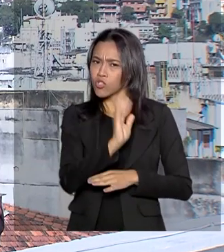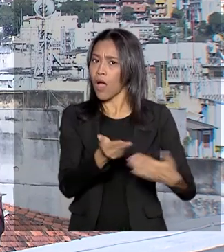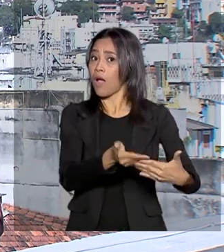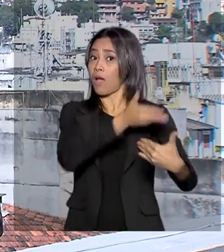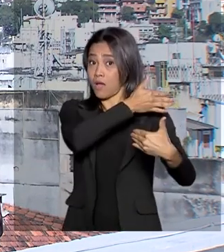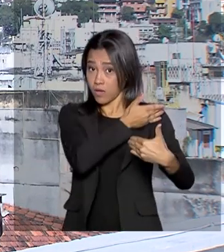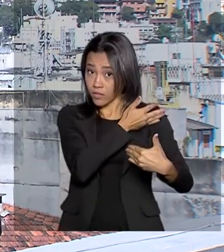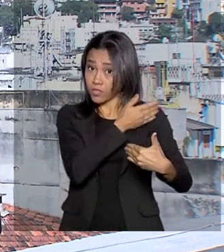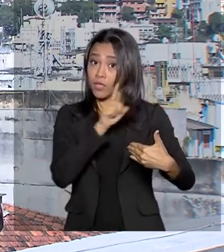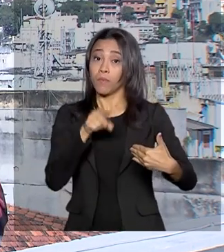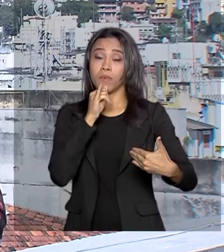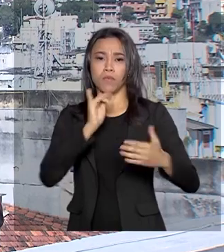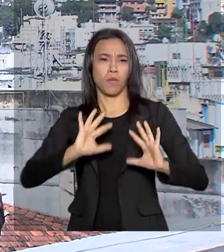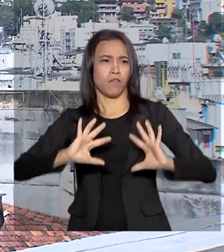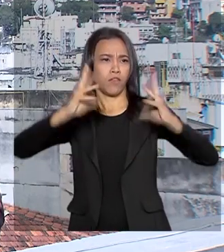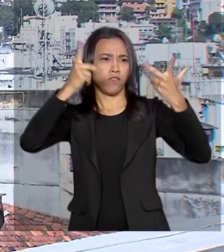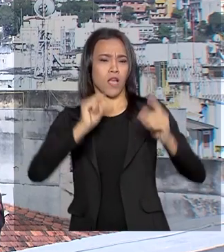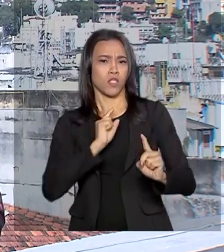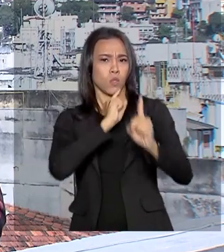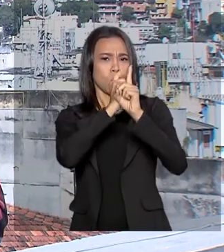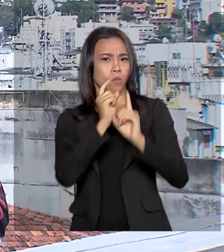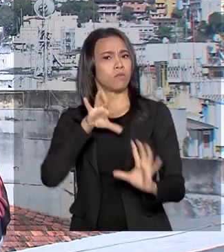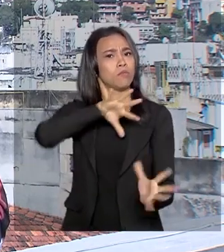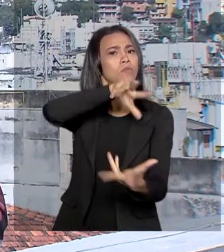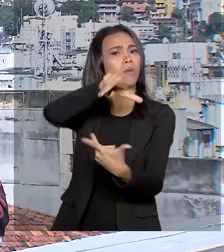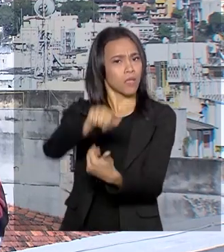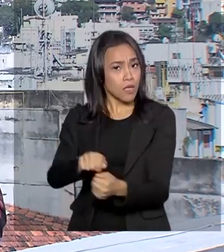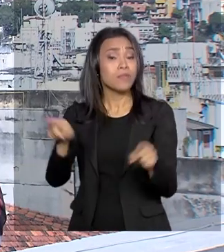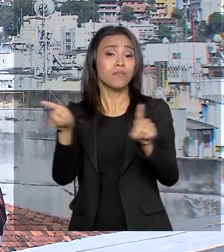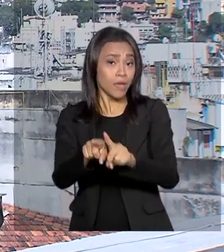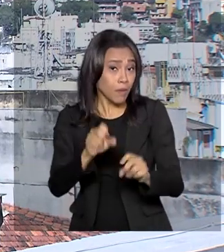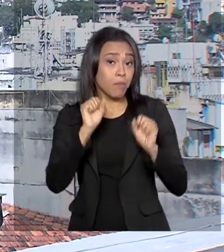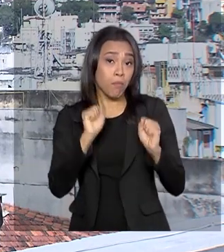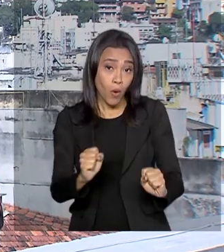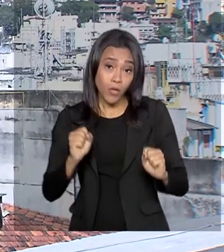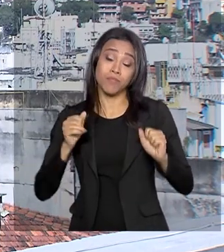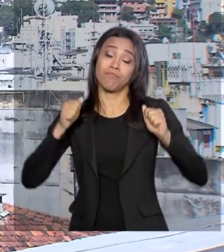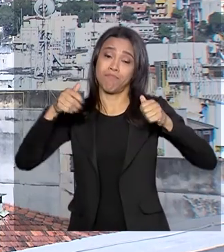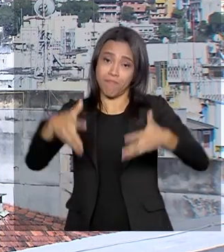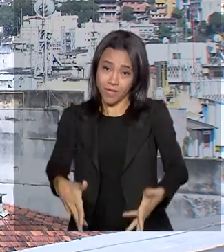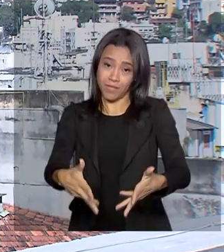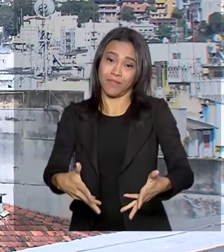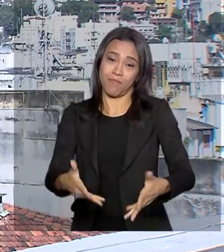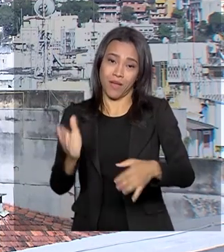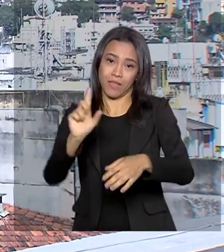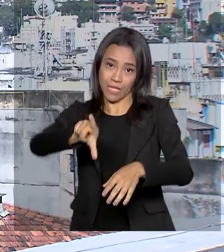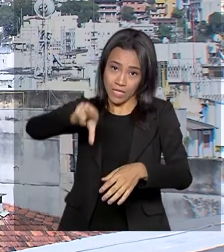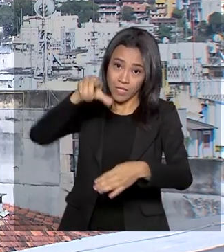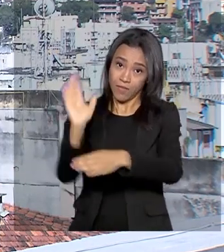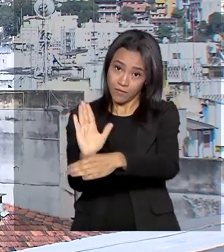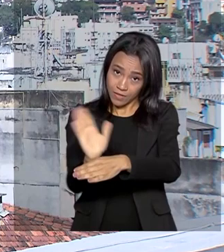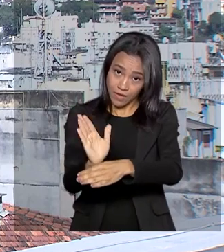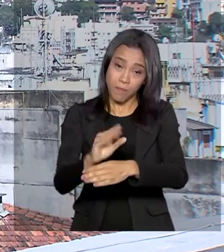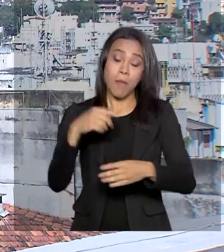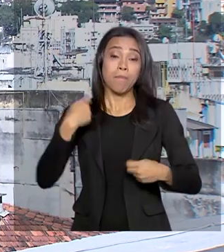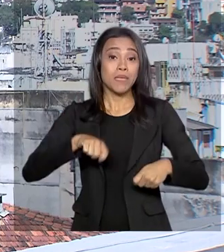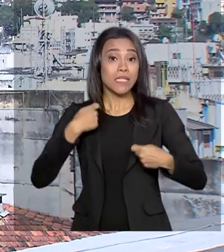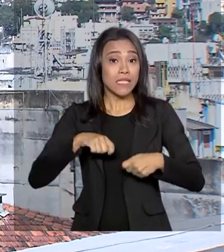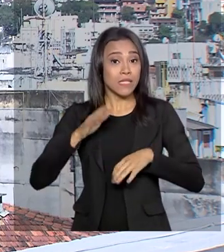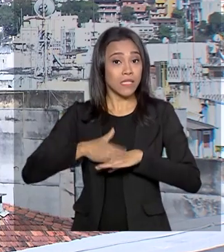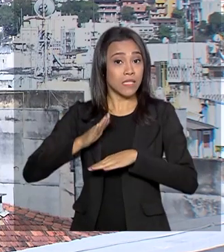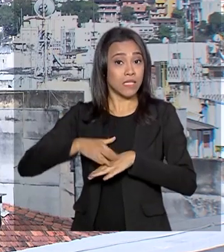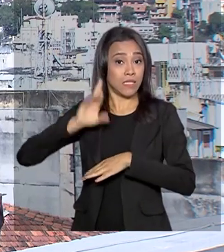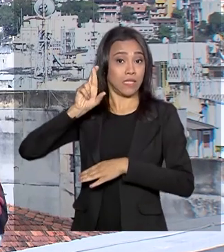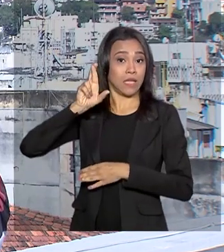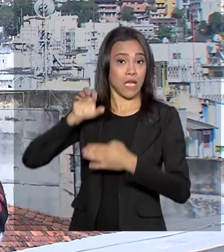lançados em festivais, ainda que internacionais, também podem participar. A inscrição deve ser feita pela produtora titular